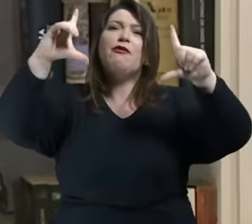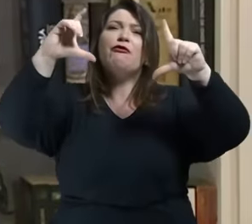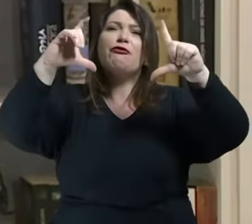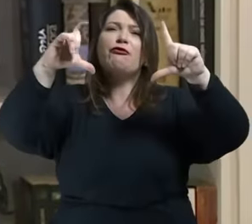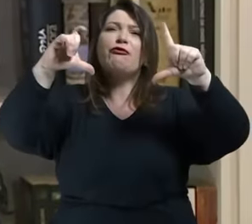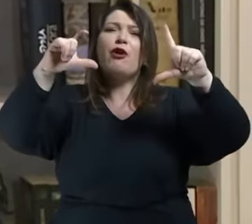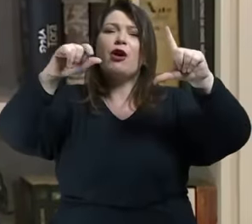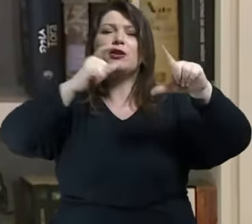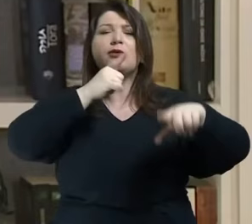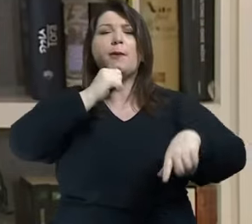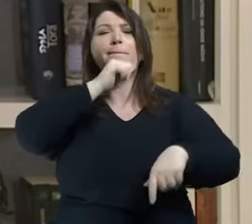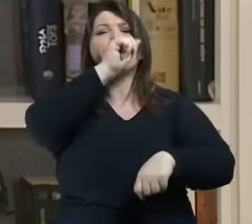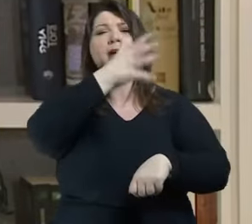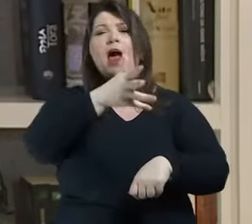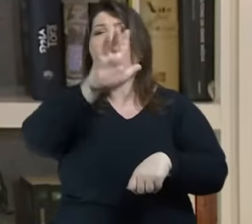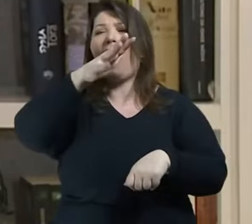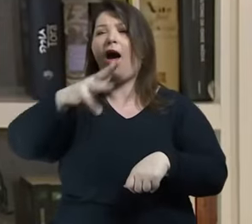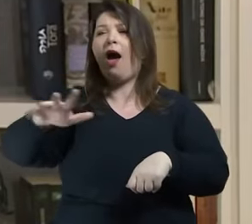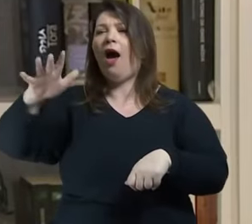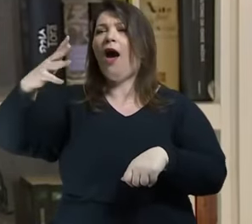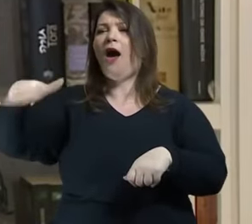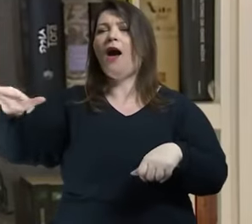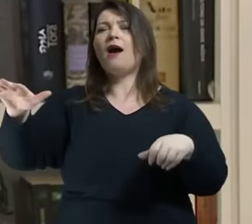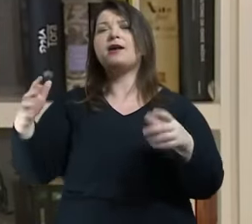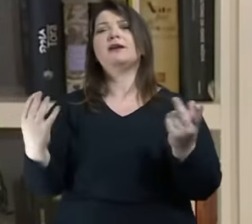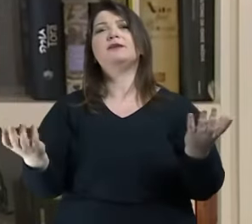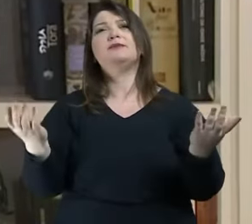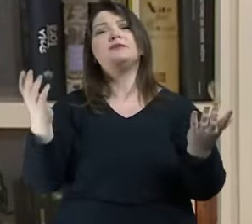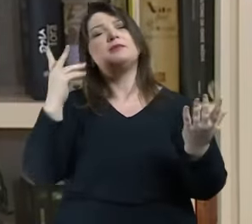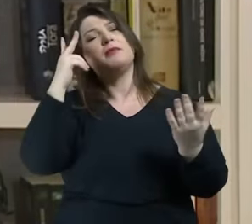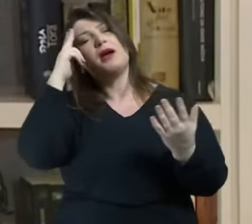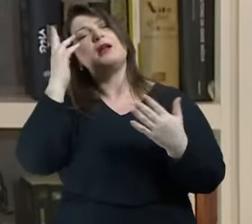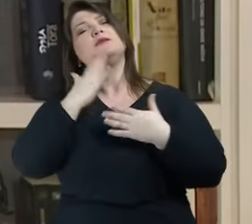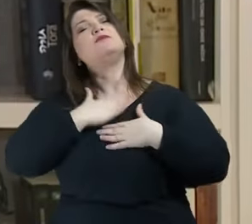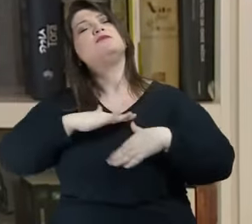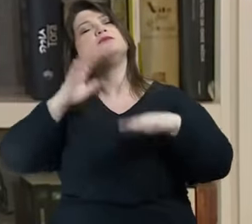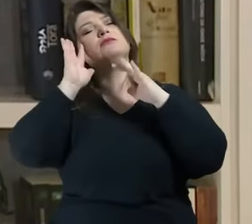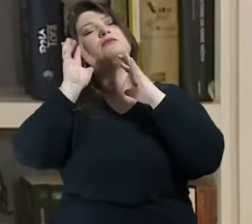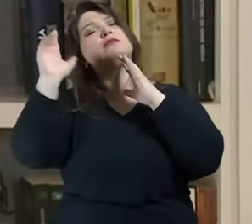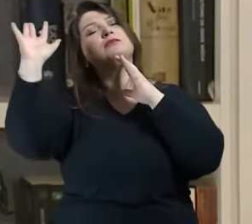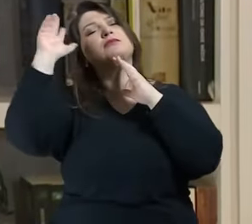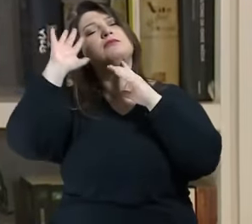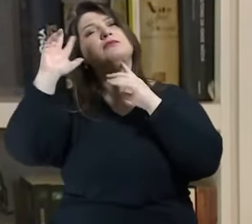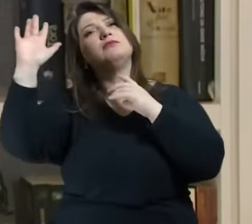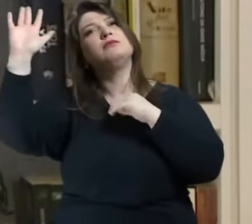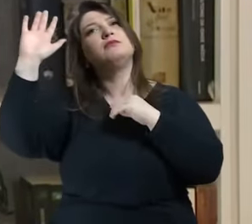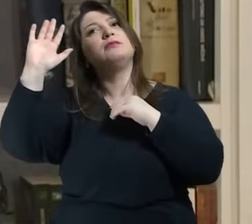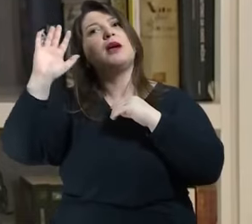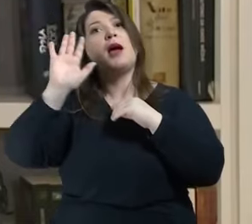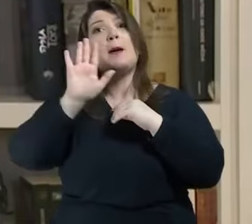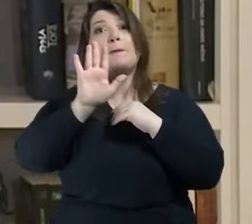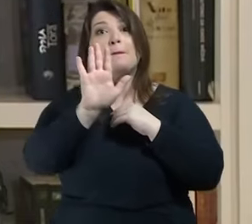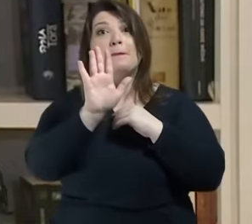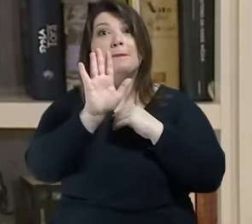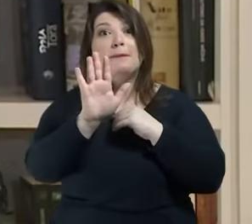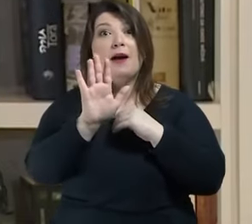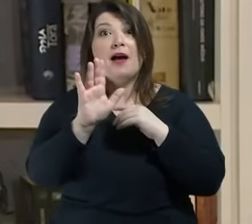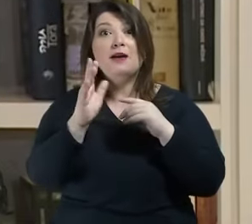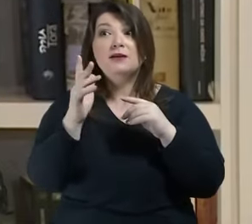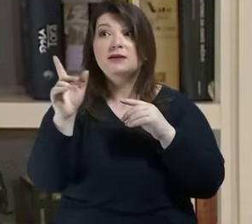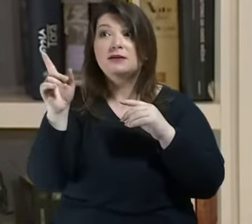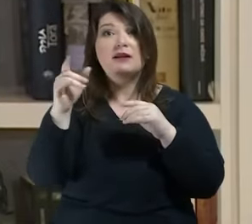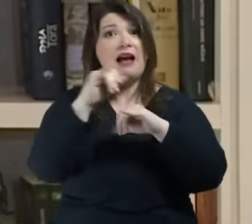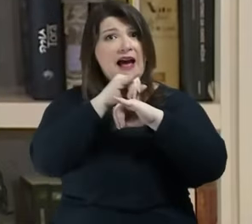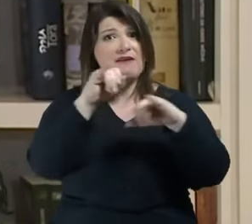felizes cada vez mais imersos que essa sociedade diz está à beira do esgotamento essa